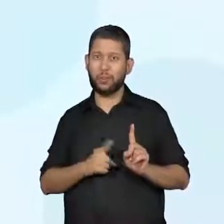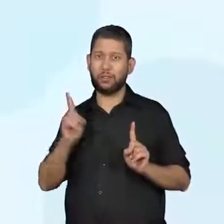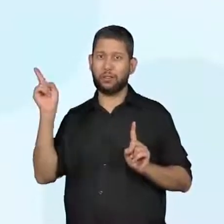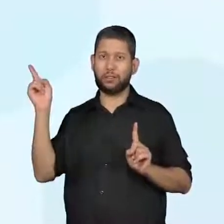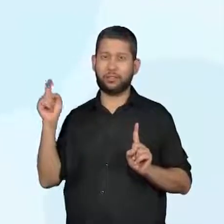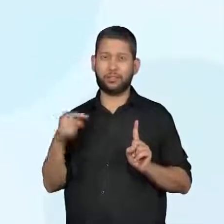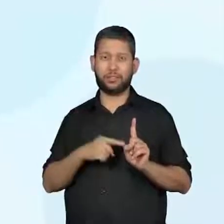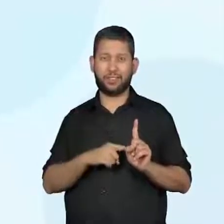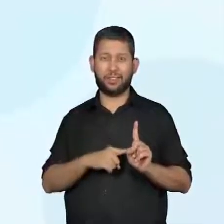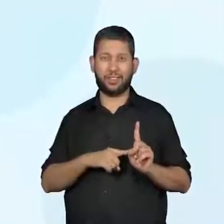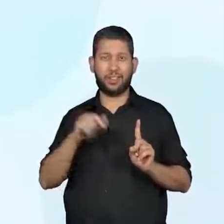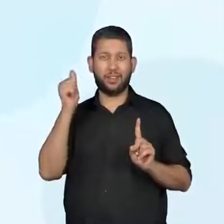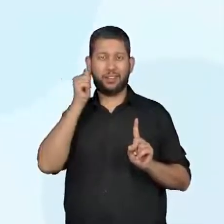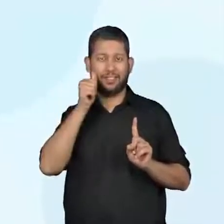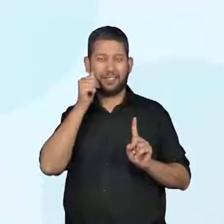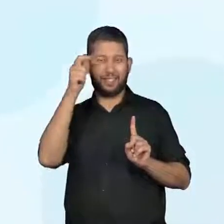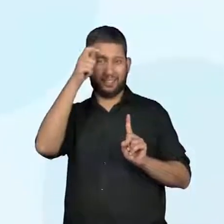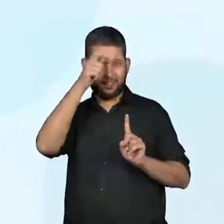aqui,